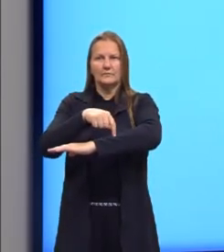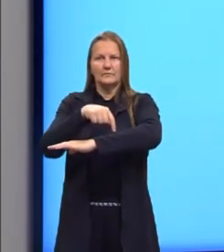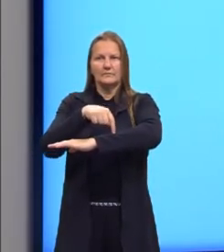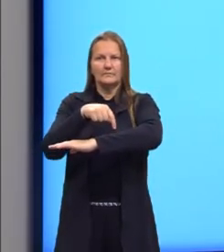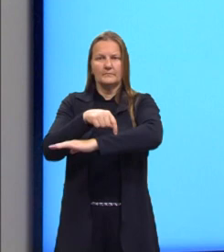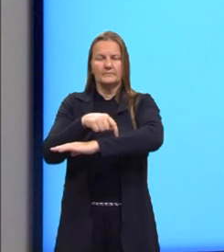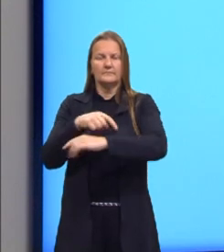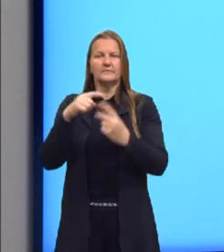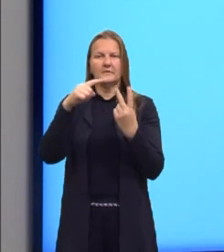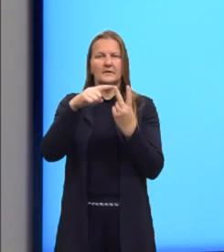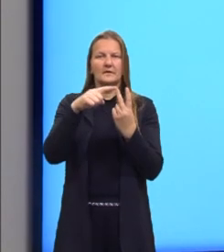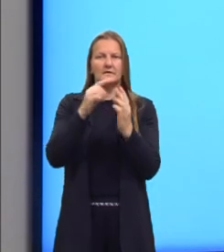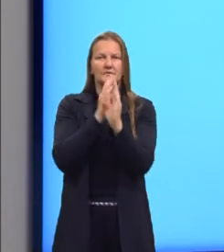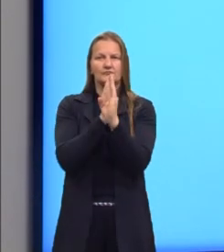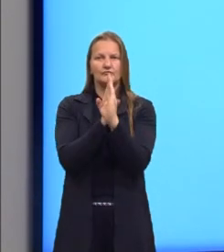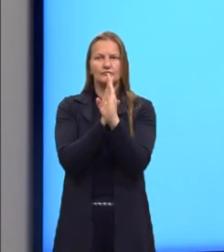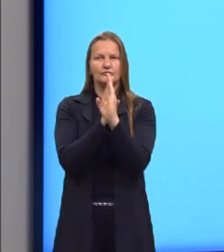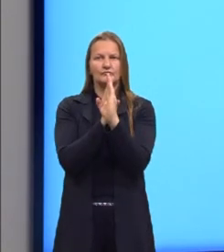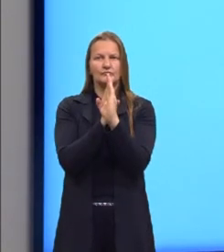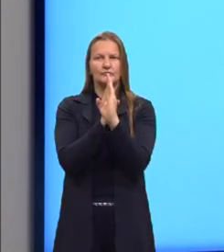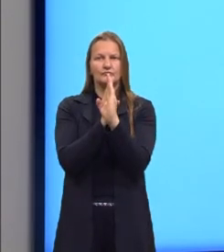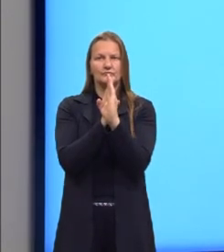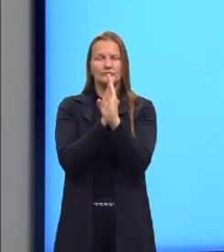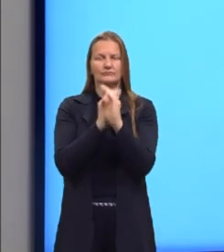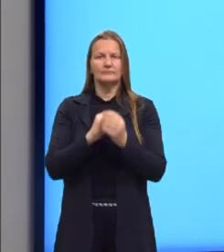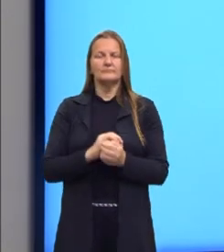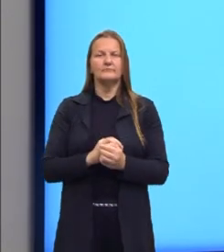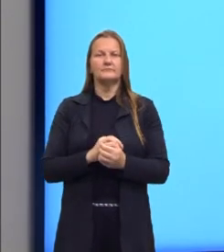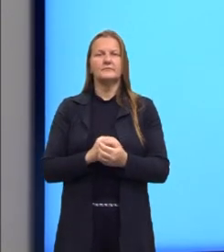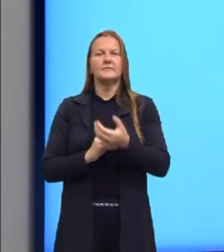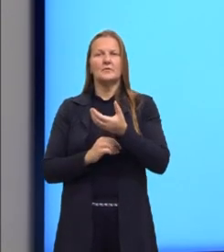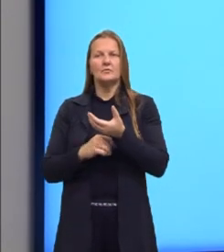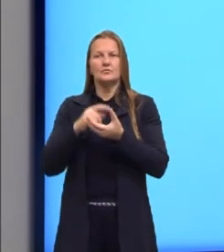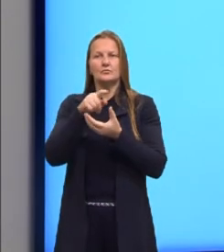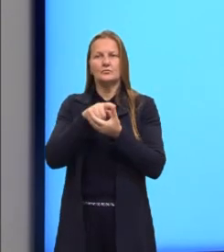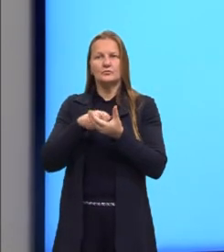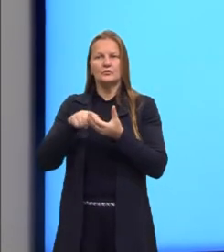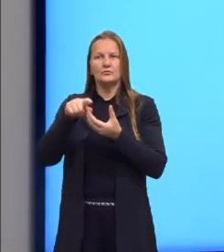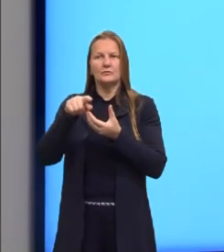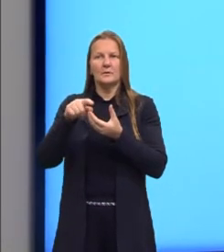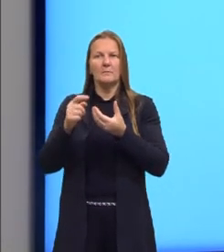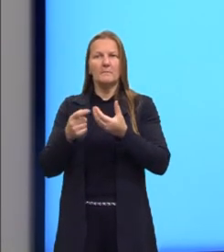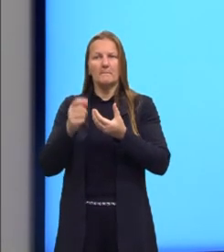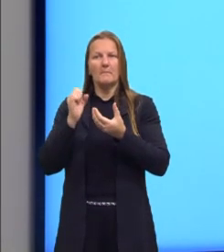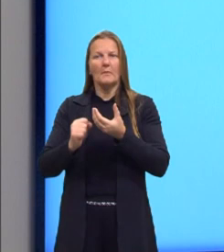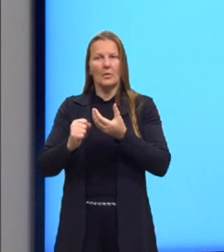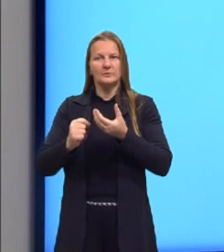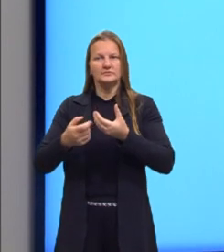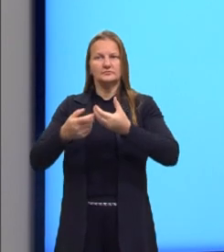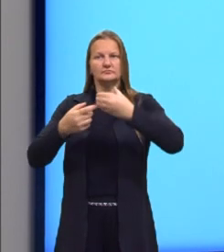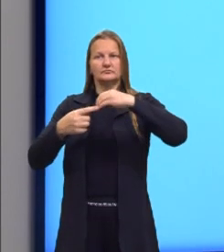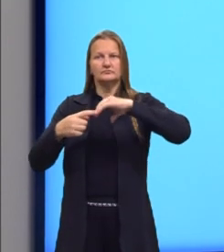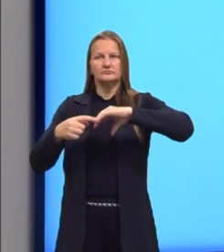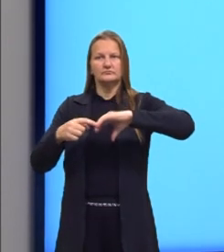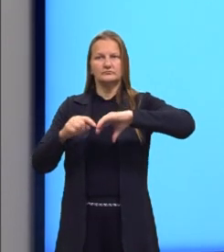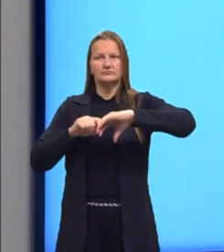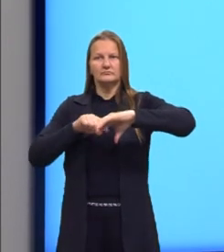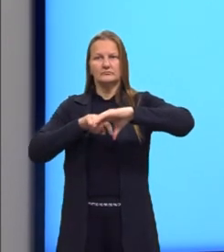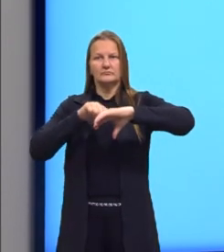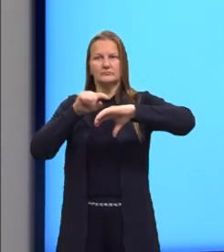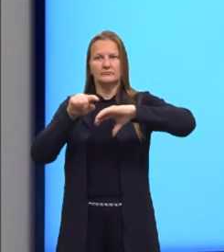nossa raiz. Novamente ali, a concavidade para cima, mas poderia estar com a concavidade para baixo também.